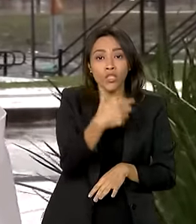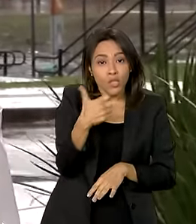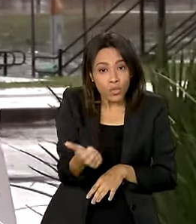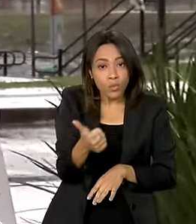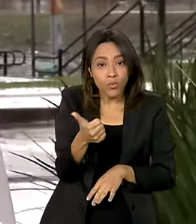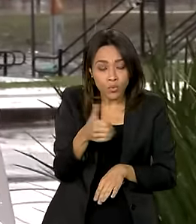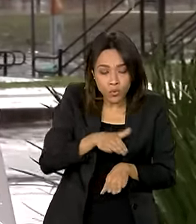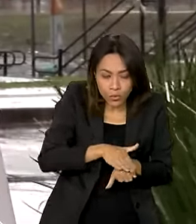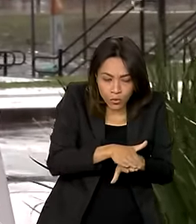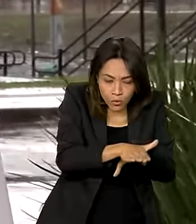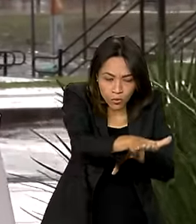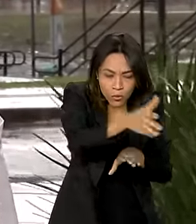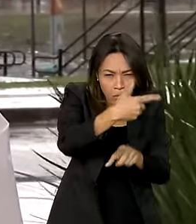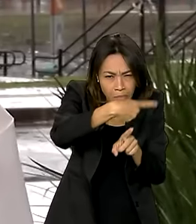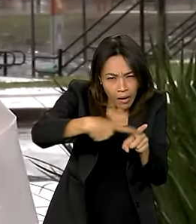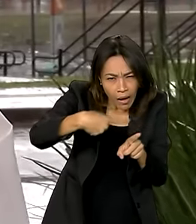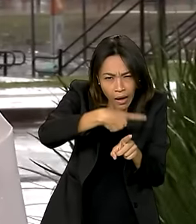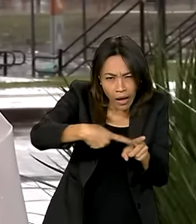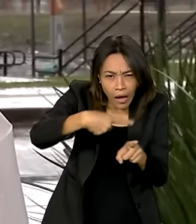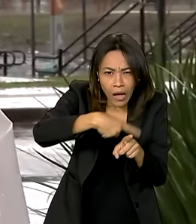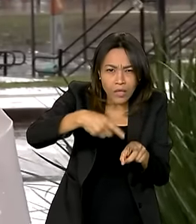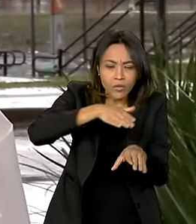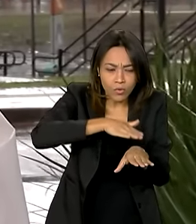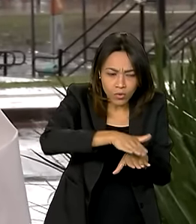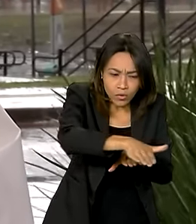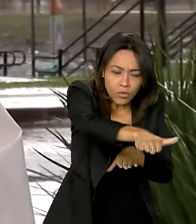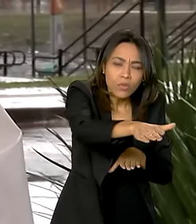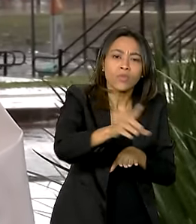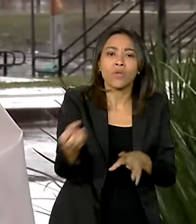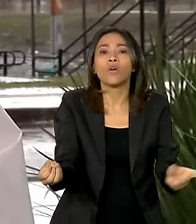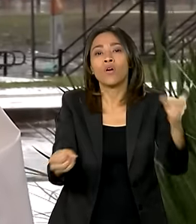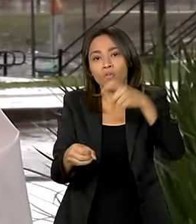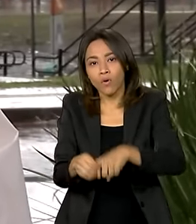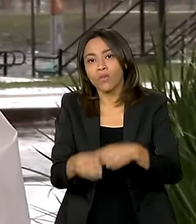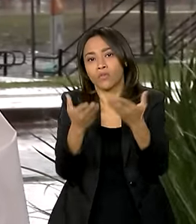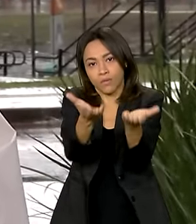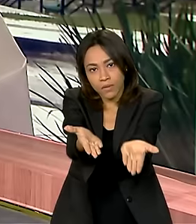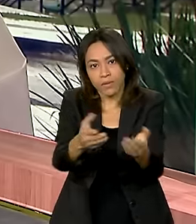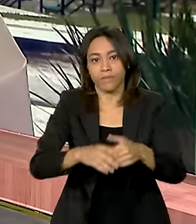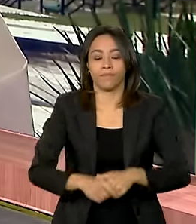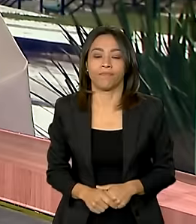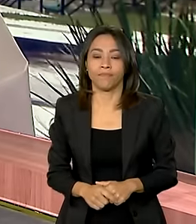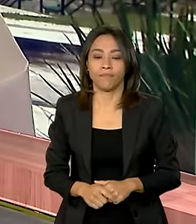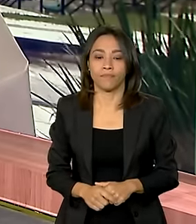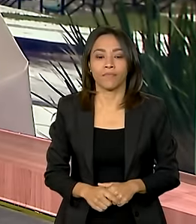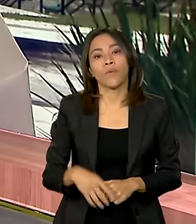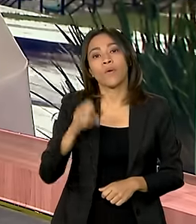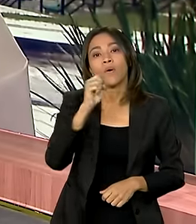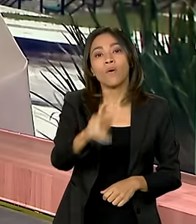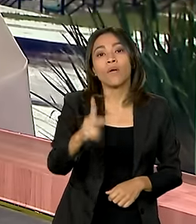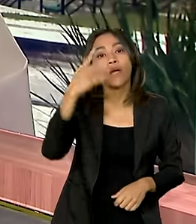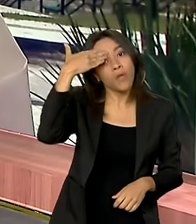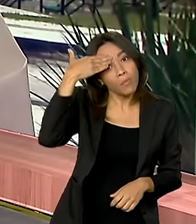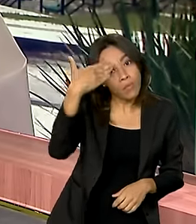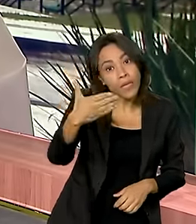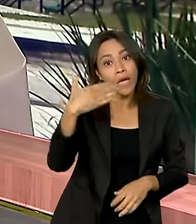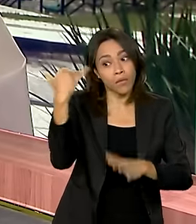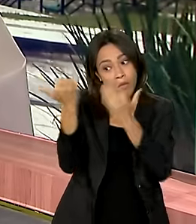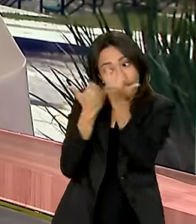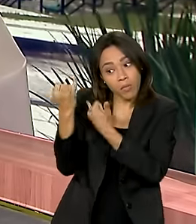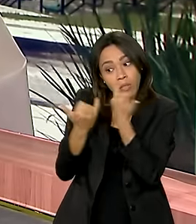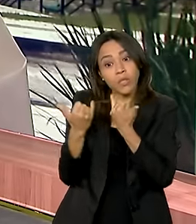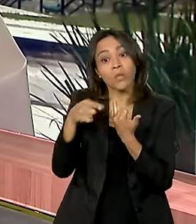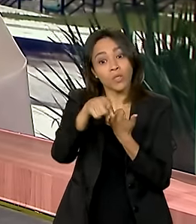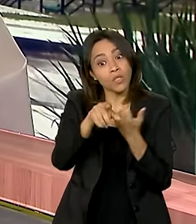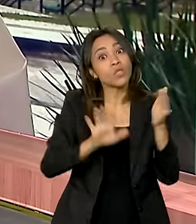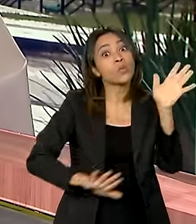parcialmente bloqueados. Vanessa, eu volto com você aí no estúdio. Ok, Luana, obrigada pelas informações. Cuidado